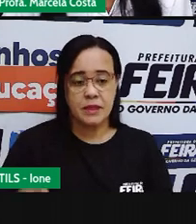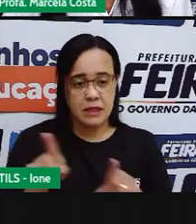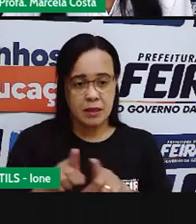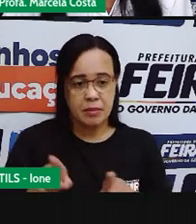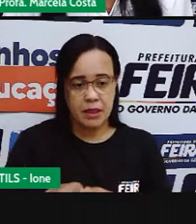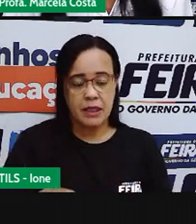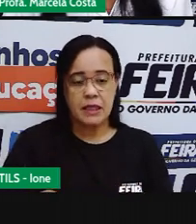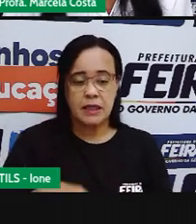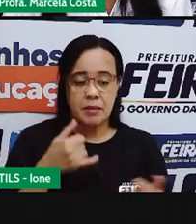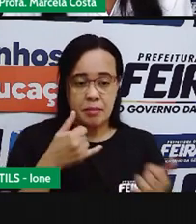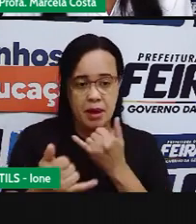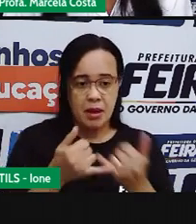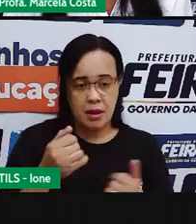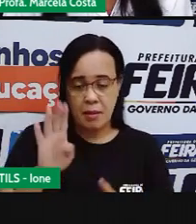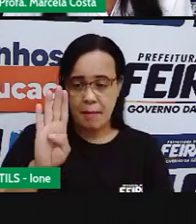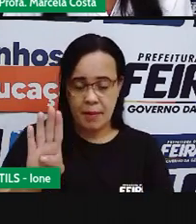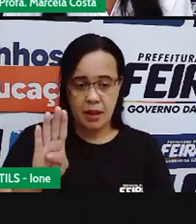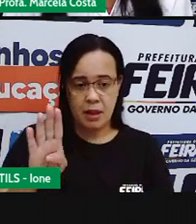Bebeu